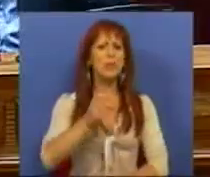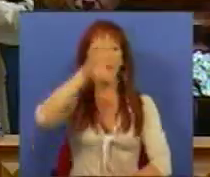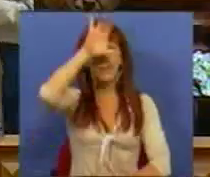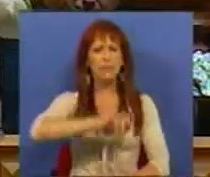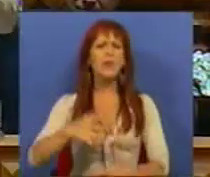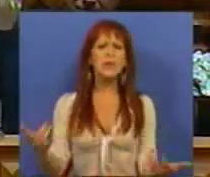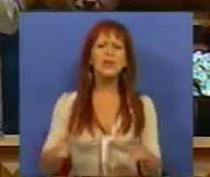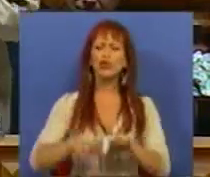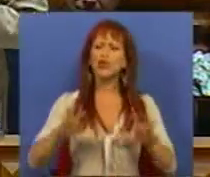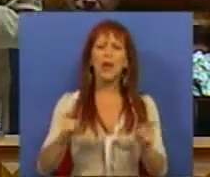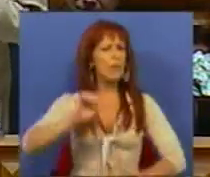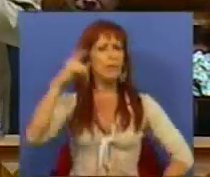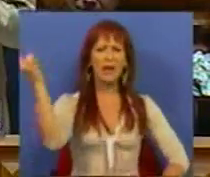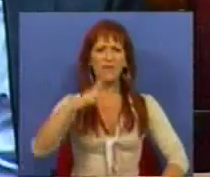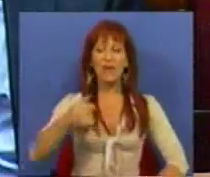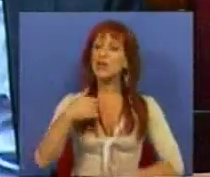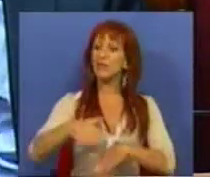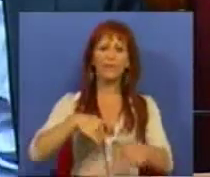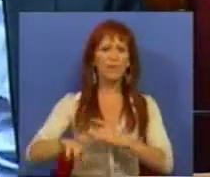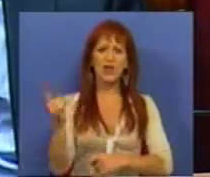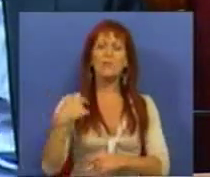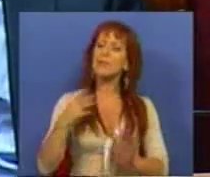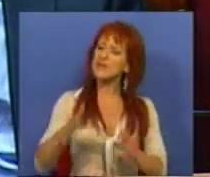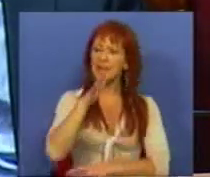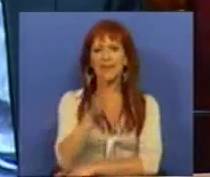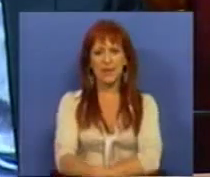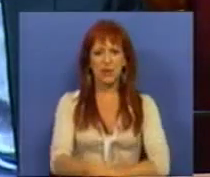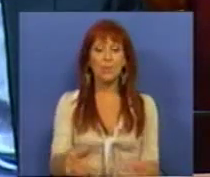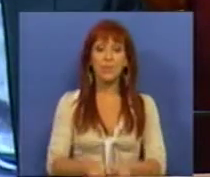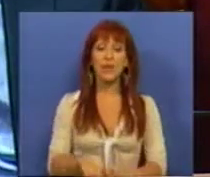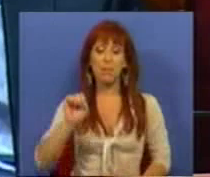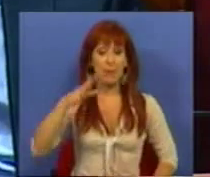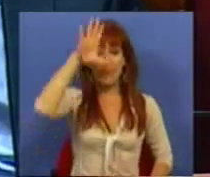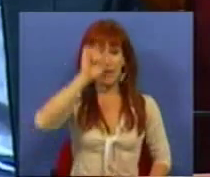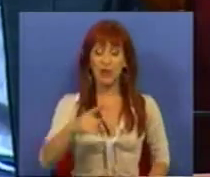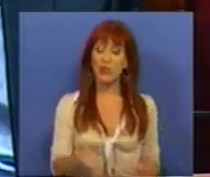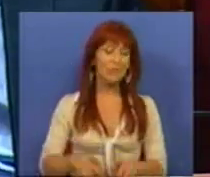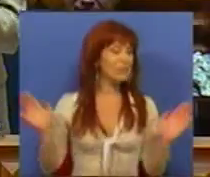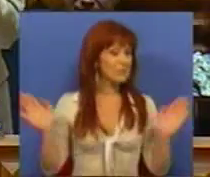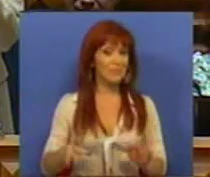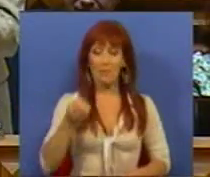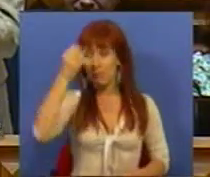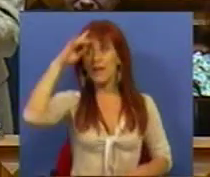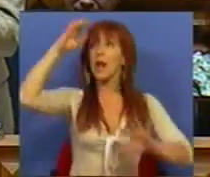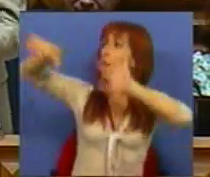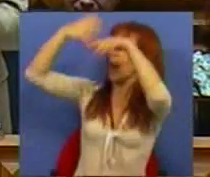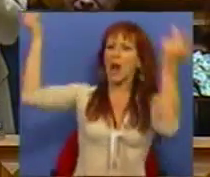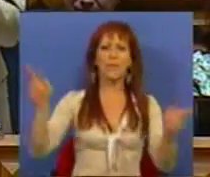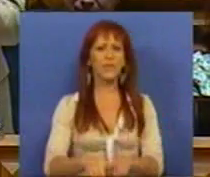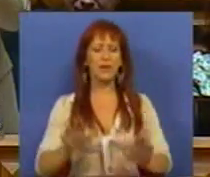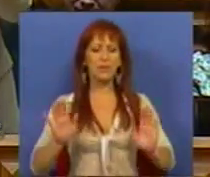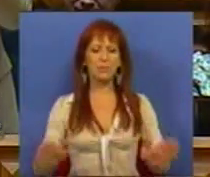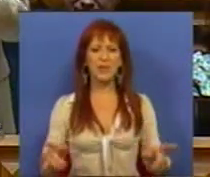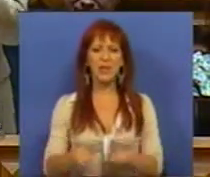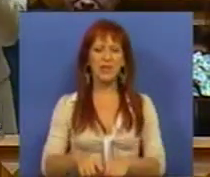Primeiro-Ministro já não é a primeira vez que o faz, mas devo dizer-lhe, um Primeiro-Ministro não deve perder a cabeça, deve